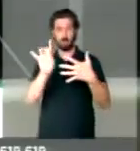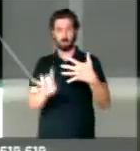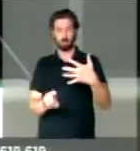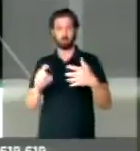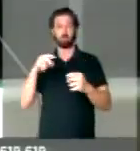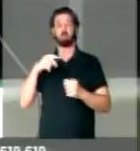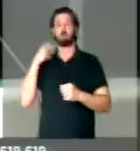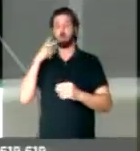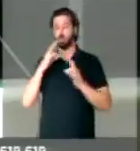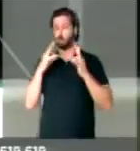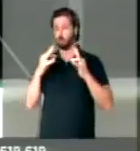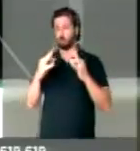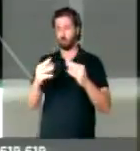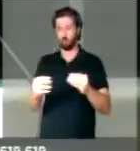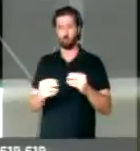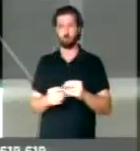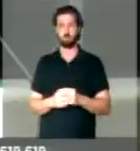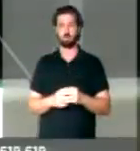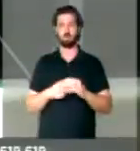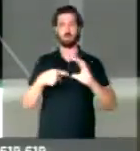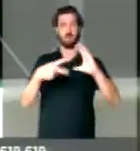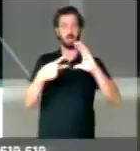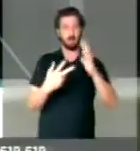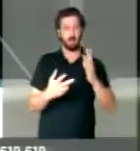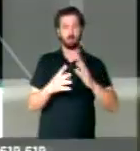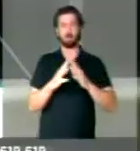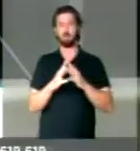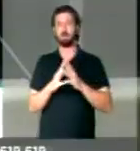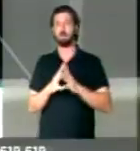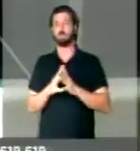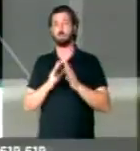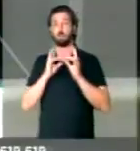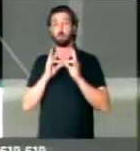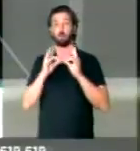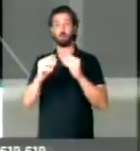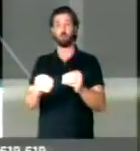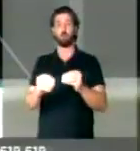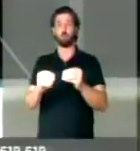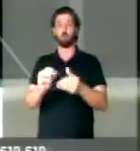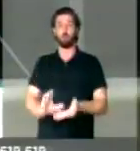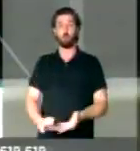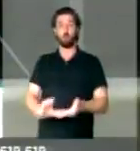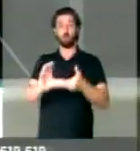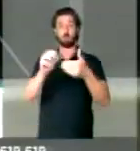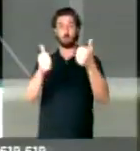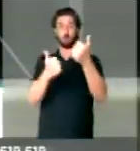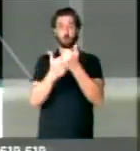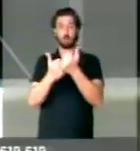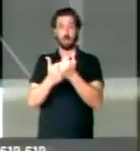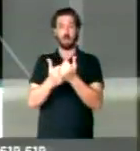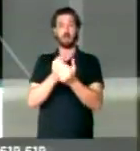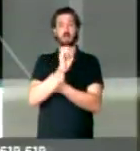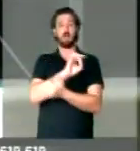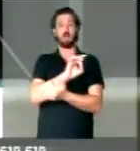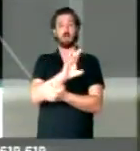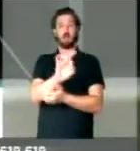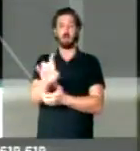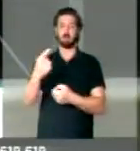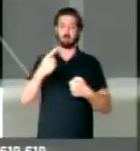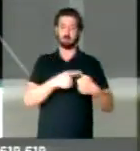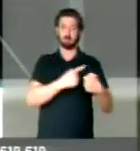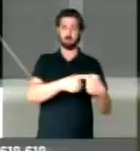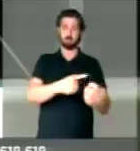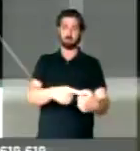todos os vereadores, das câmaras municipais, a todos os conselheiros tutelares de cada uma dessas cidades.